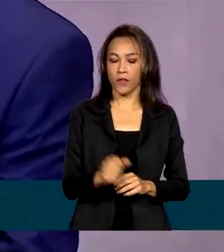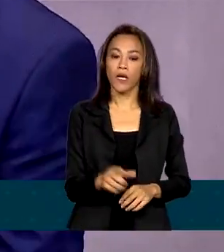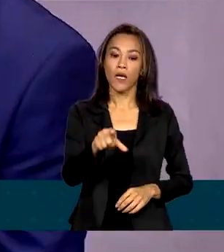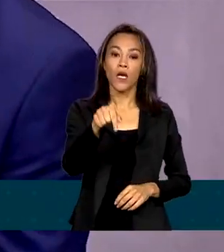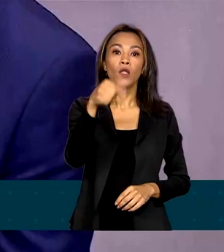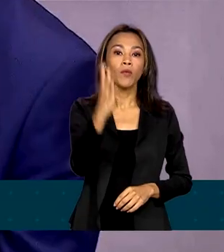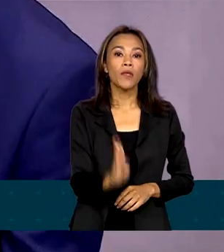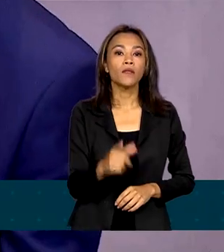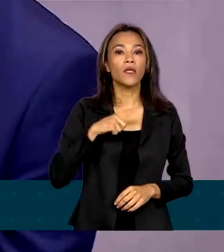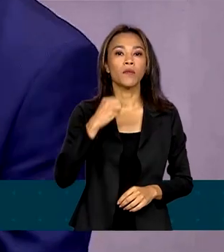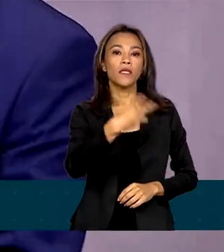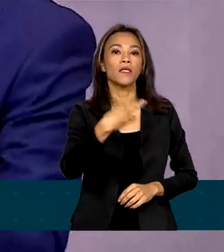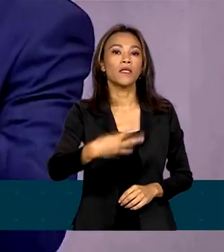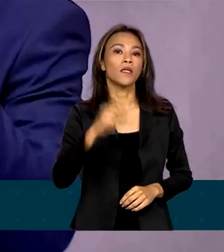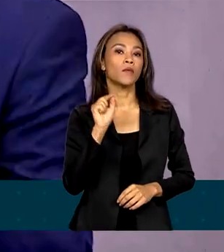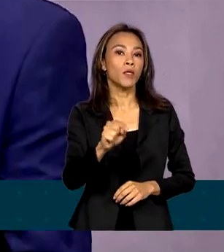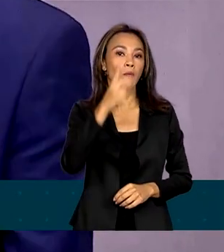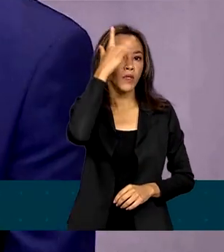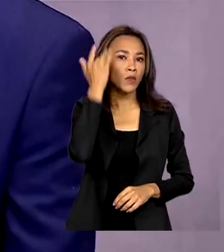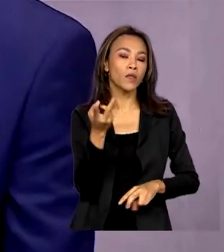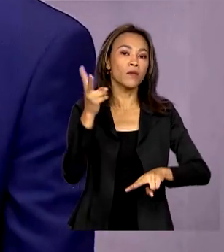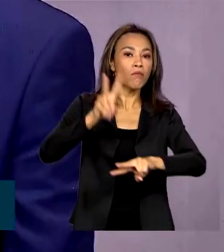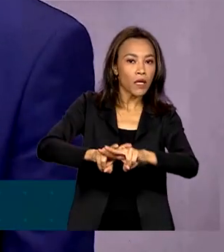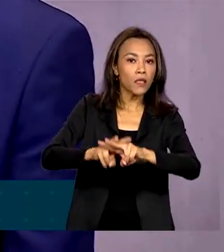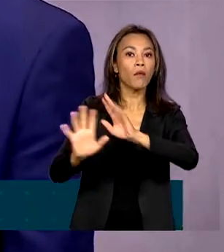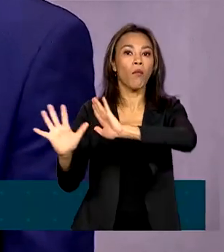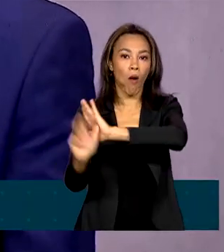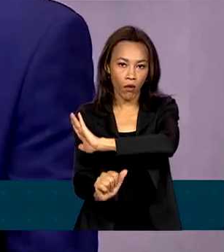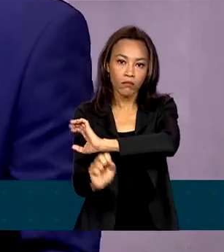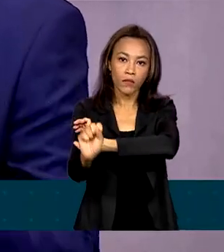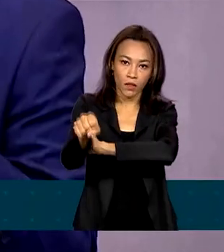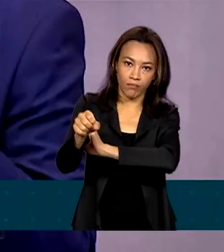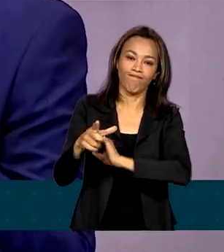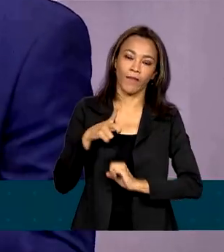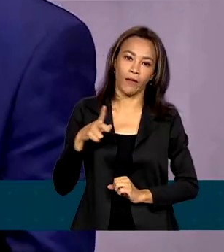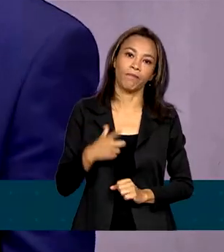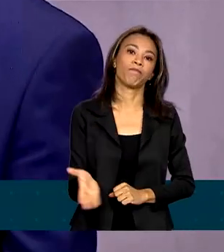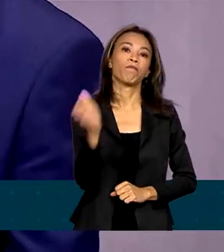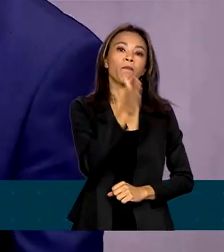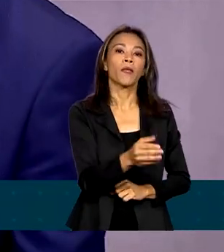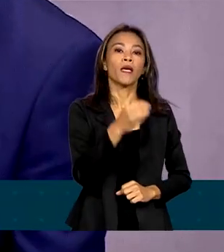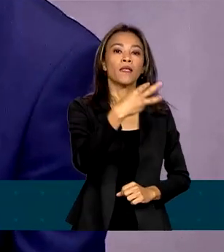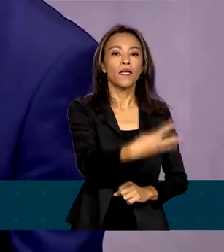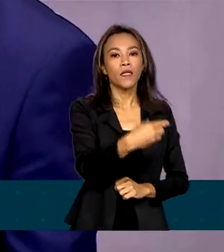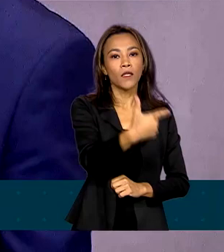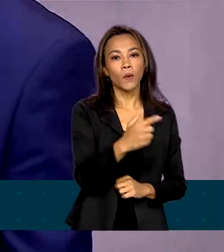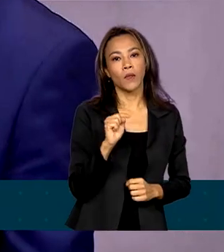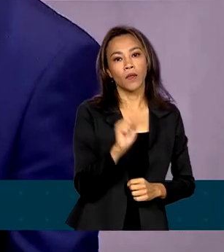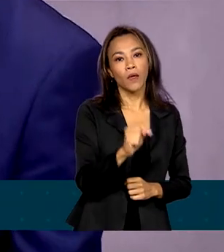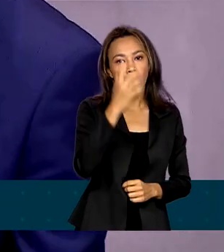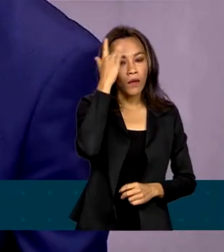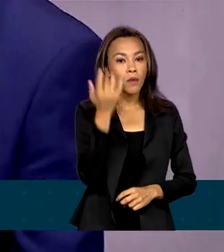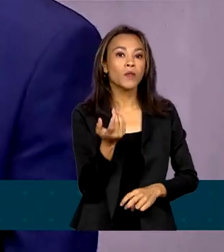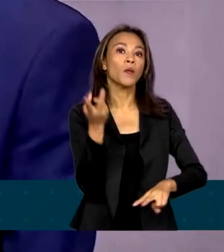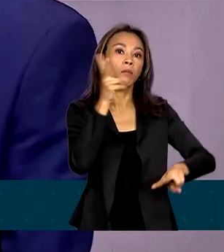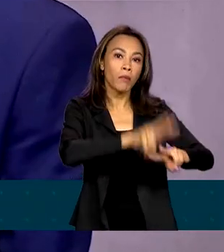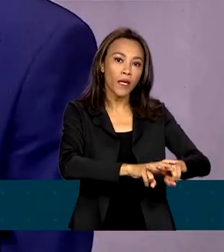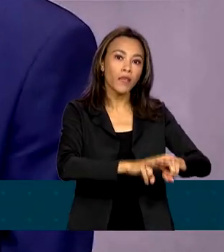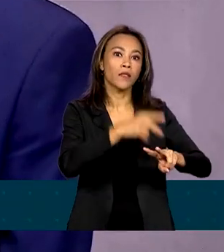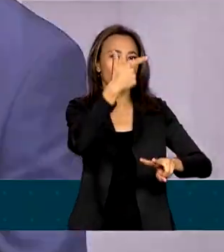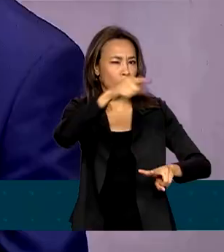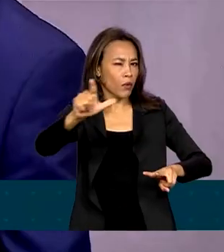mil pessoas presas por furto simples, 32 mil pessoas presas por furto